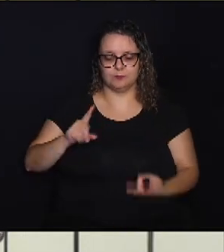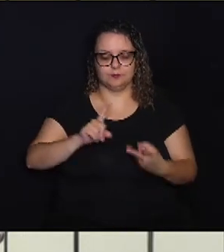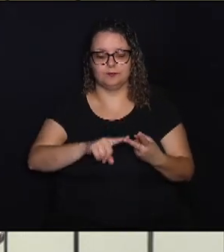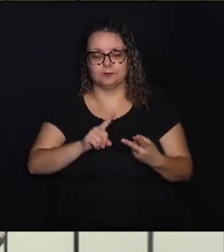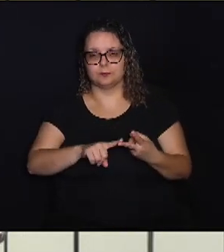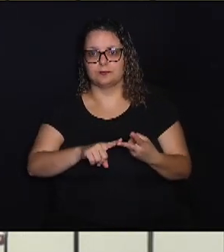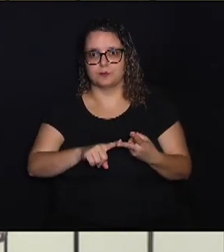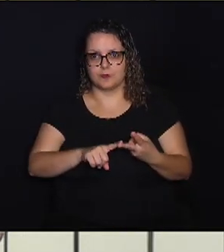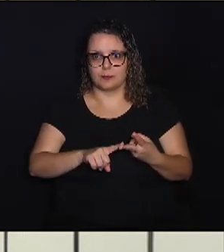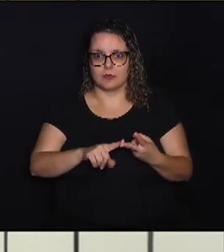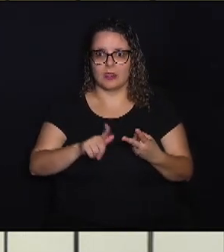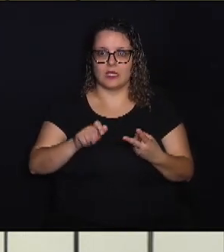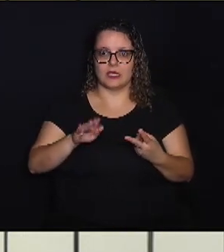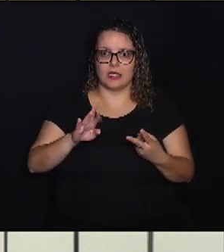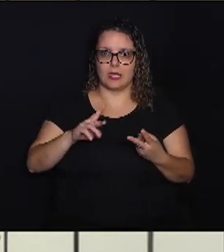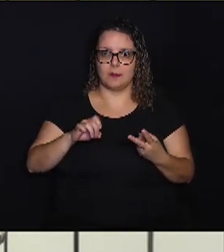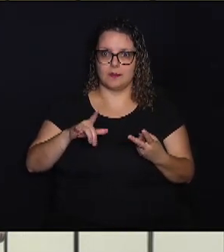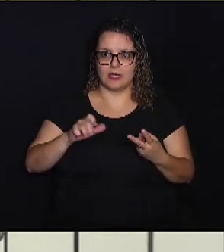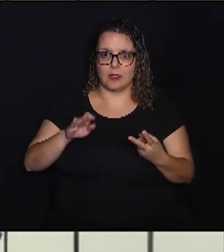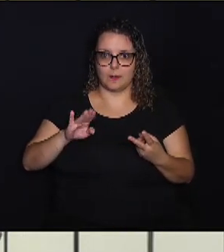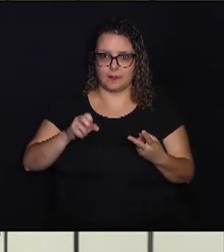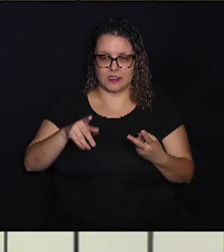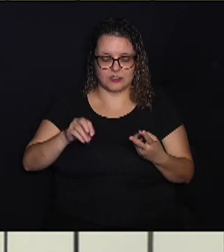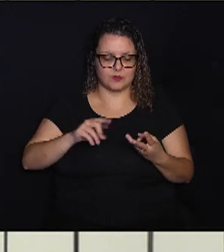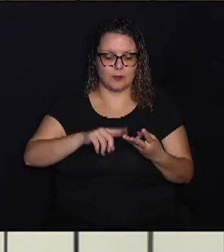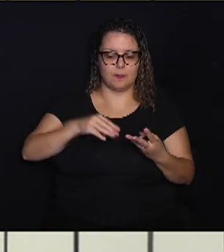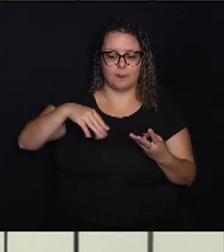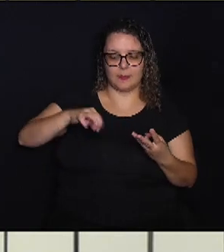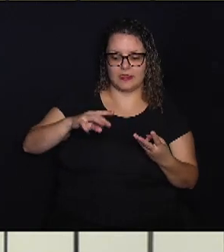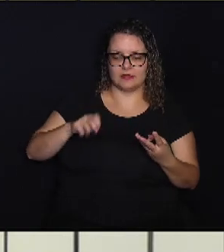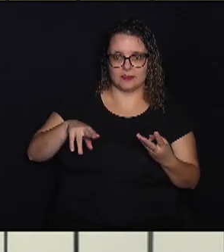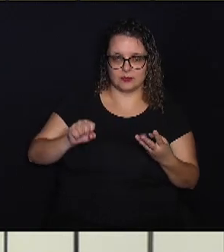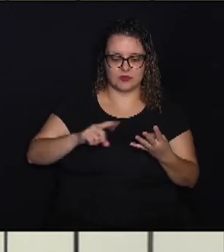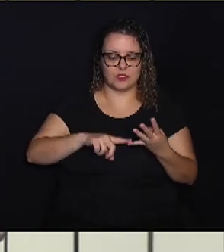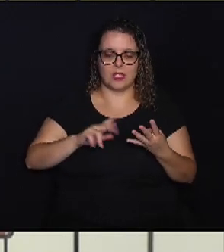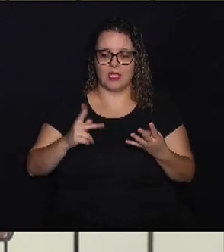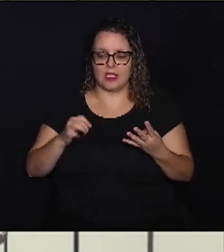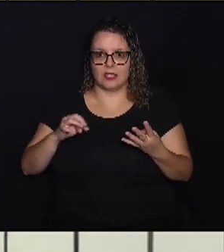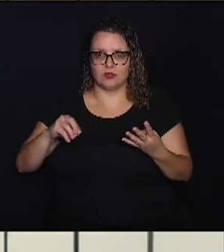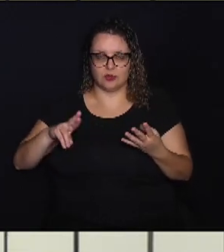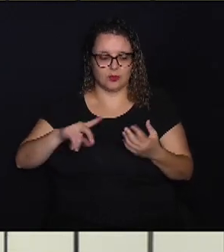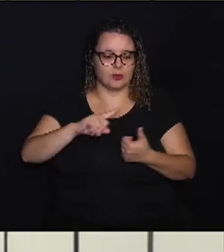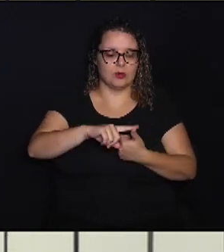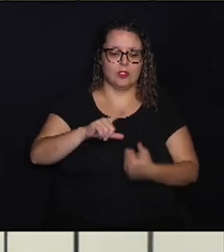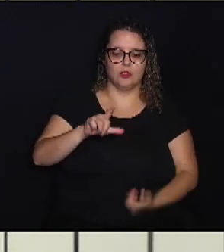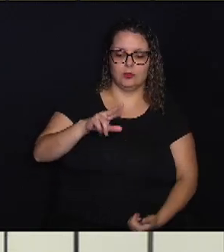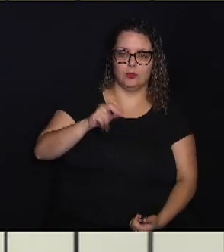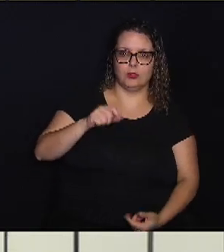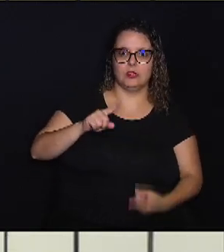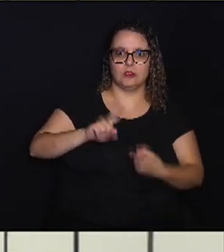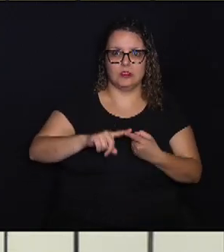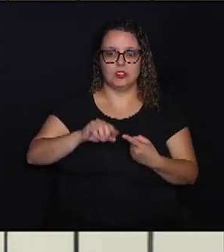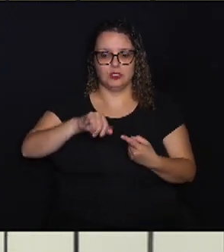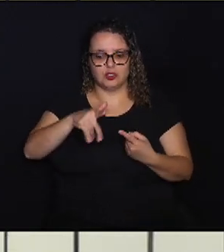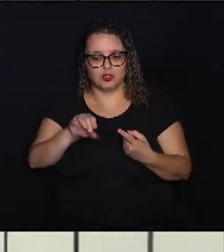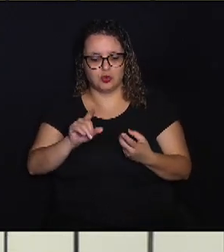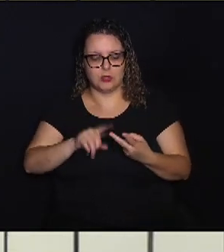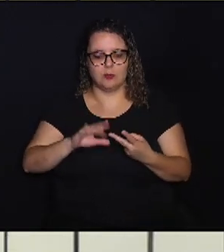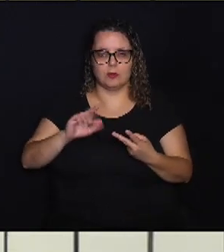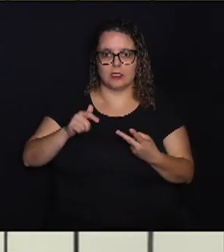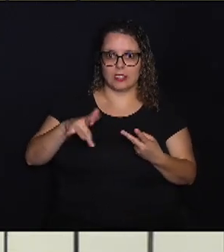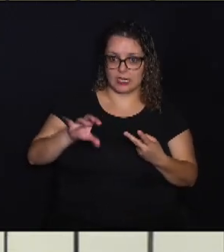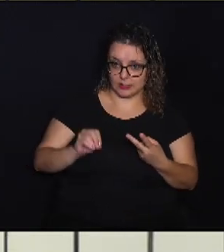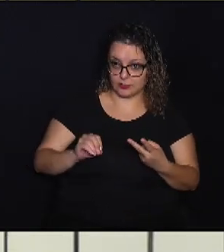campo tem Gabriel Bispo, Matheus Bueno, Heitor e Luan Dias. No ataque, João Vitor e Caio Dantas.